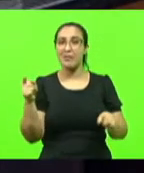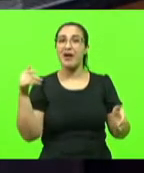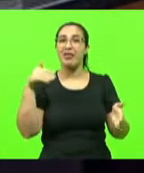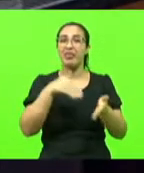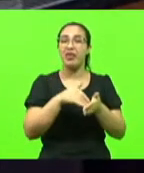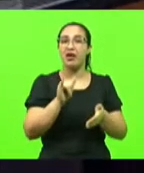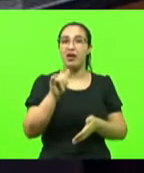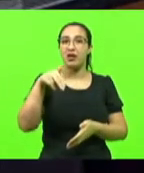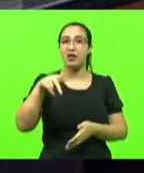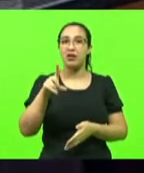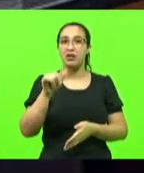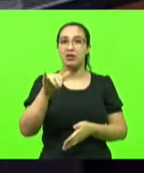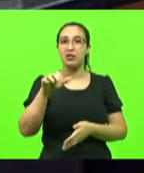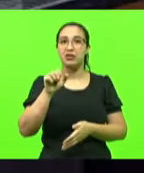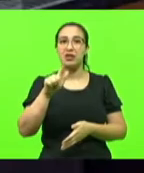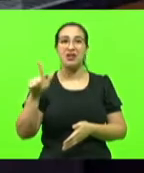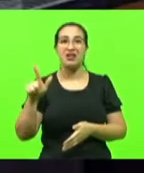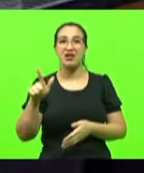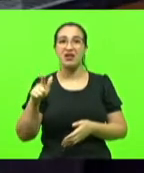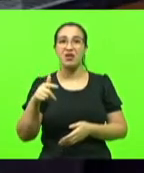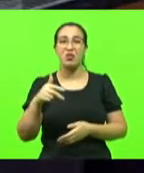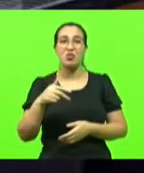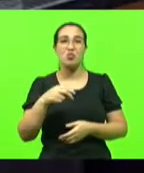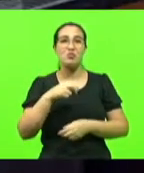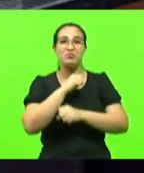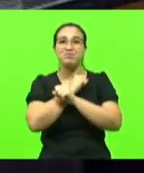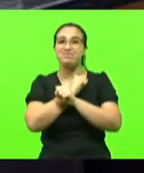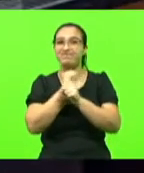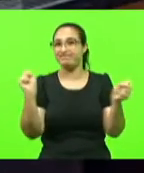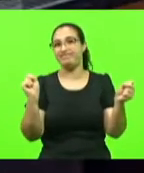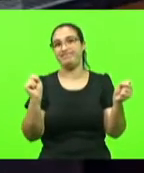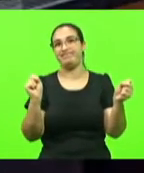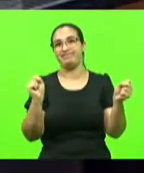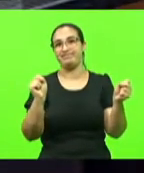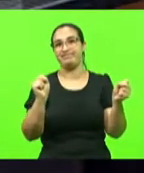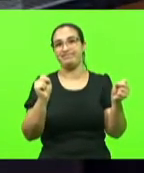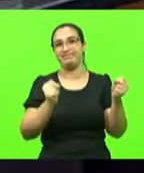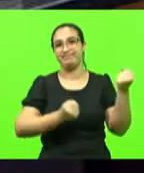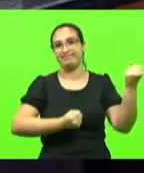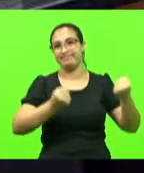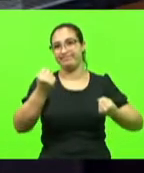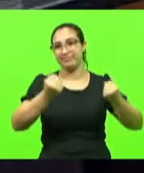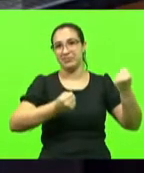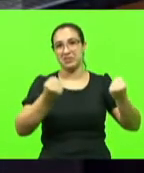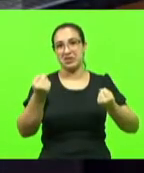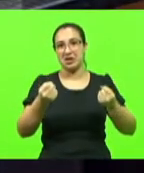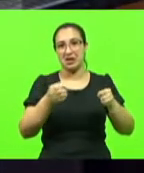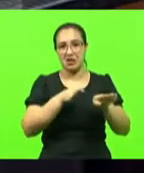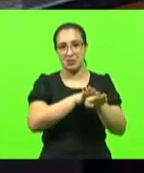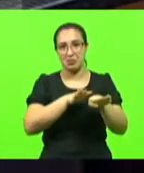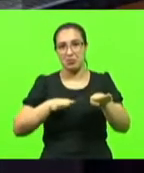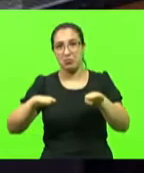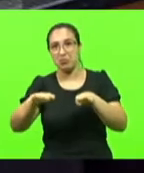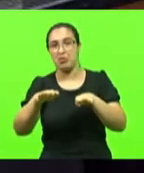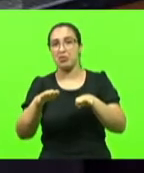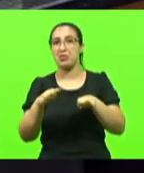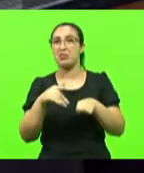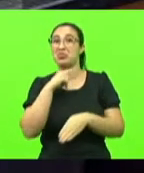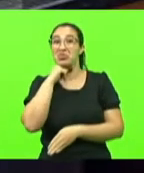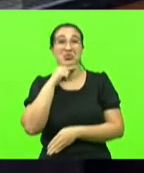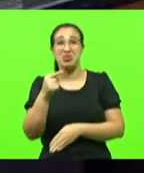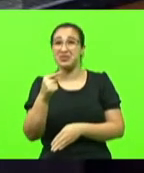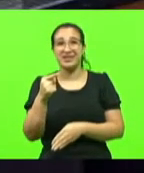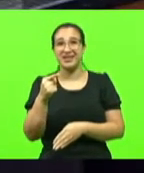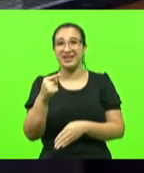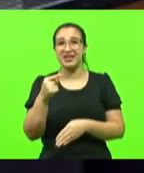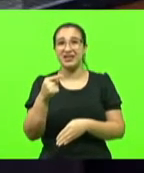hoje está intransitável. Nem pelo acostamento a gente consegue passar mais. E a gente